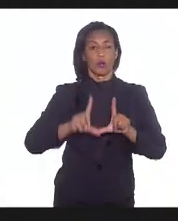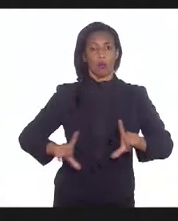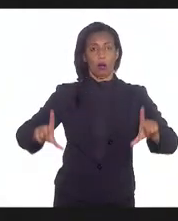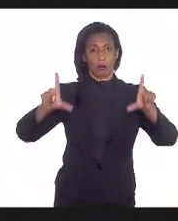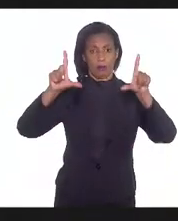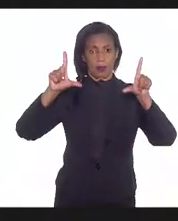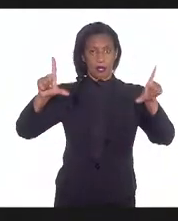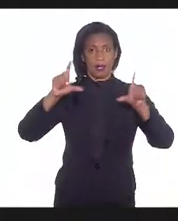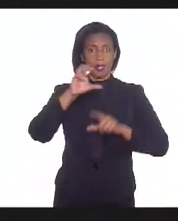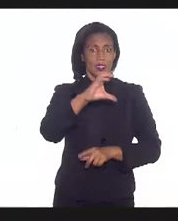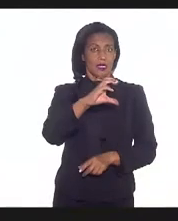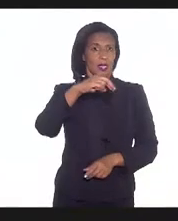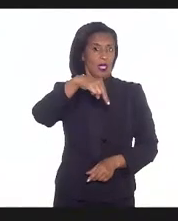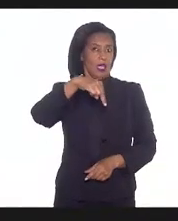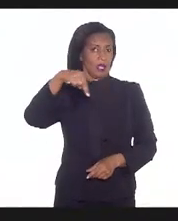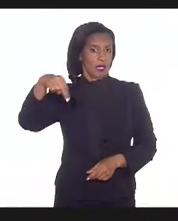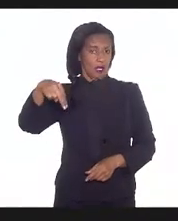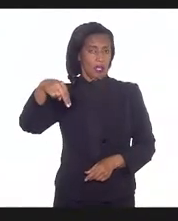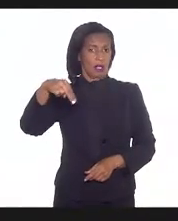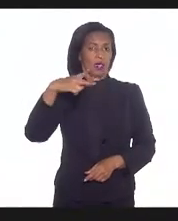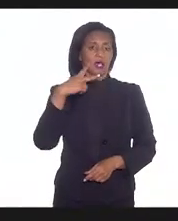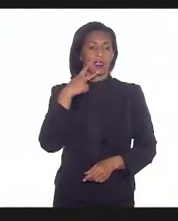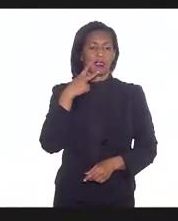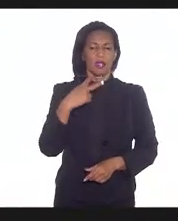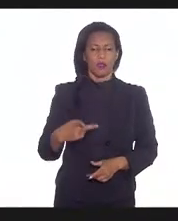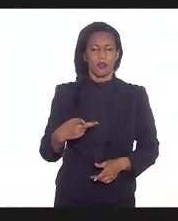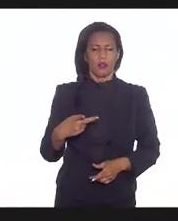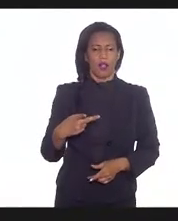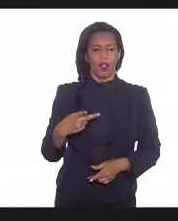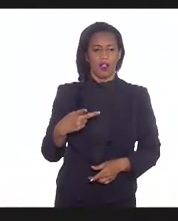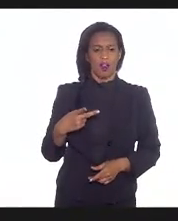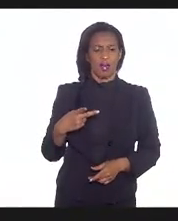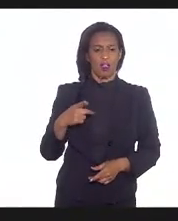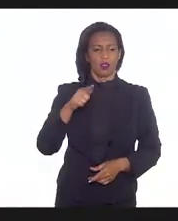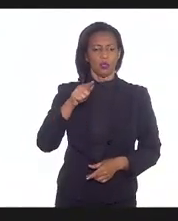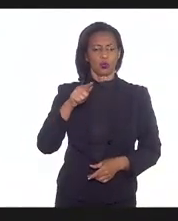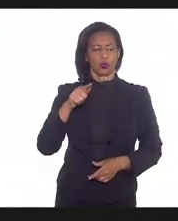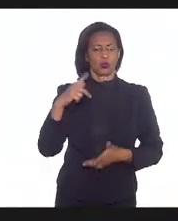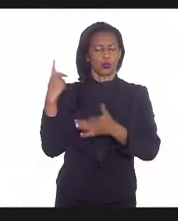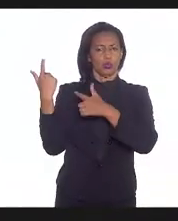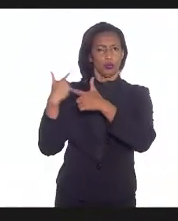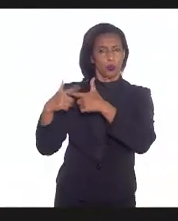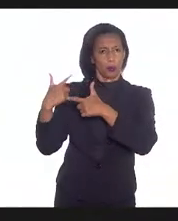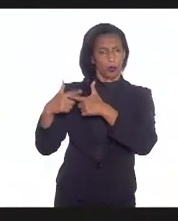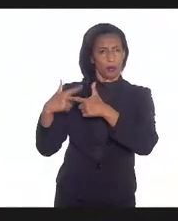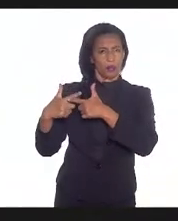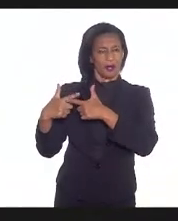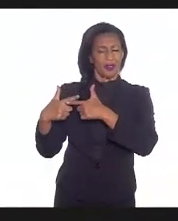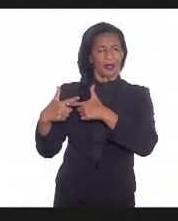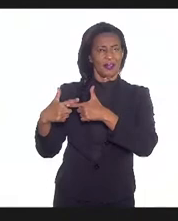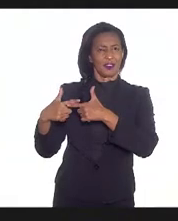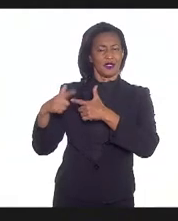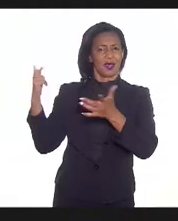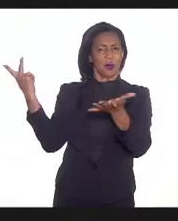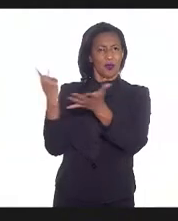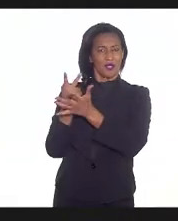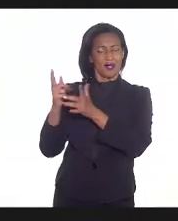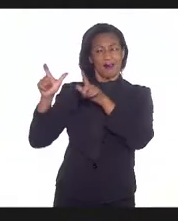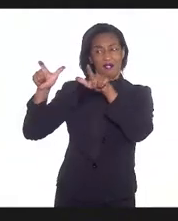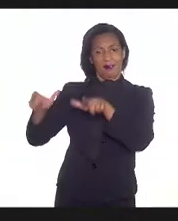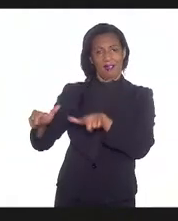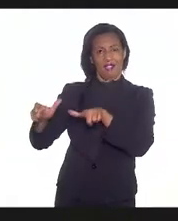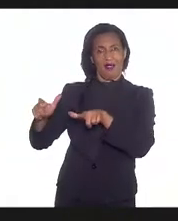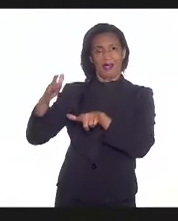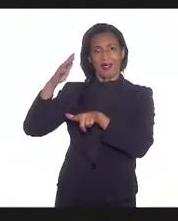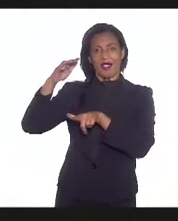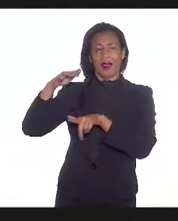CNN sobre suicídios que tivemos na área de mergulhadores, e também aqui